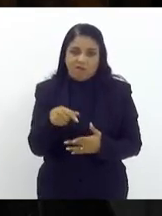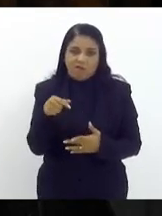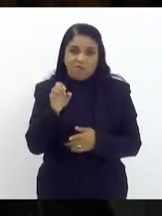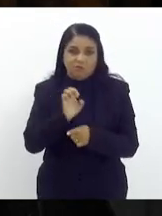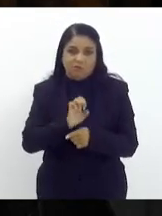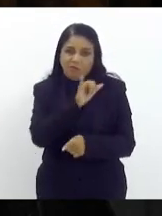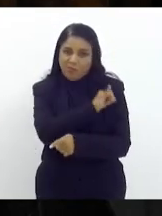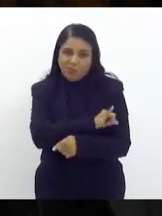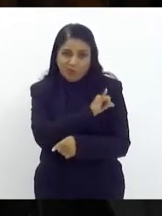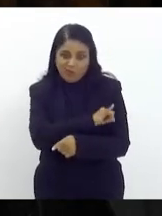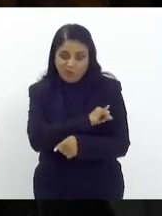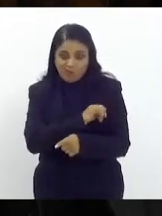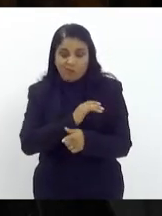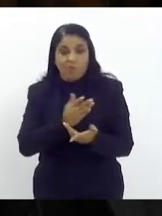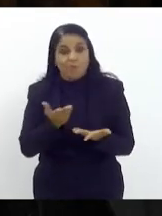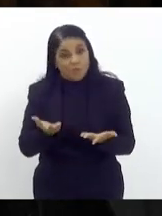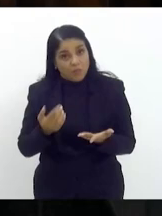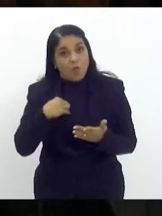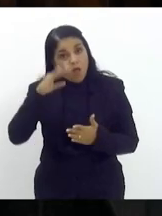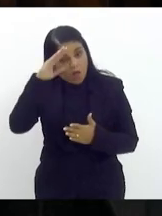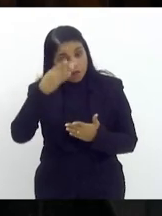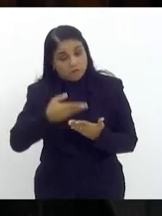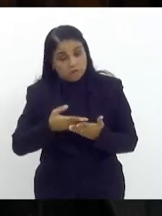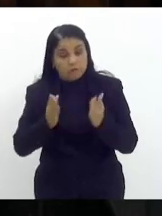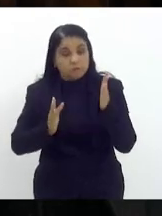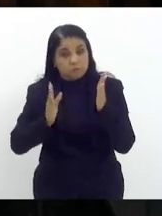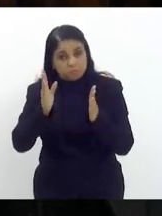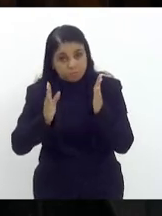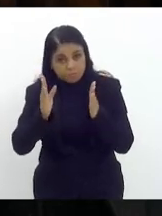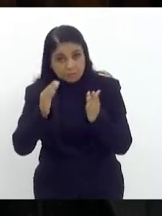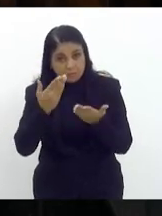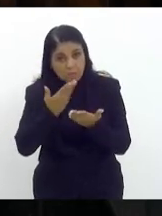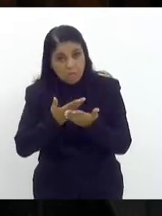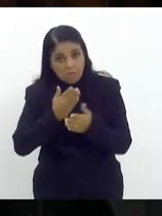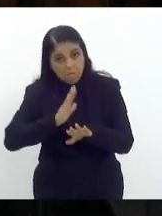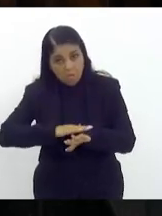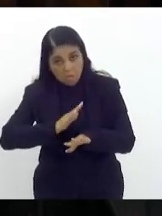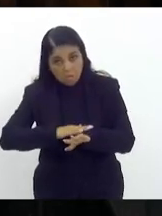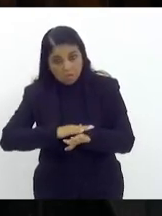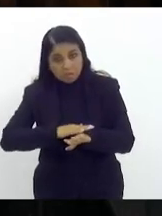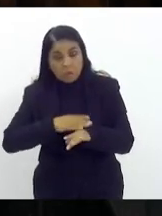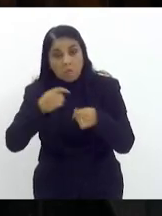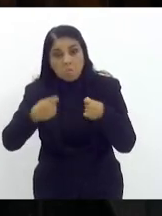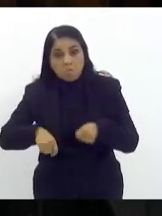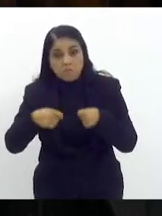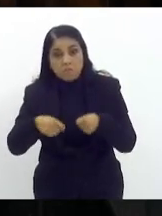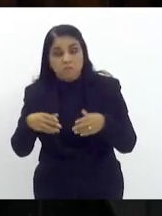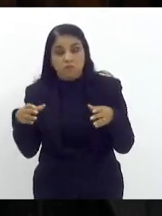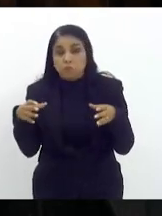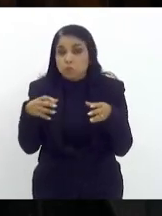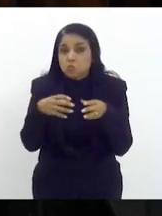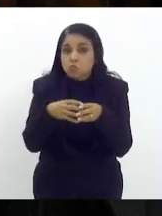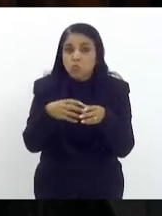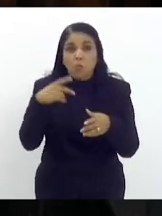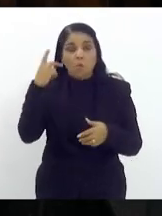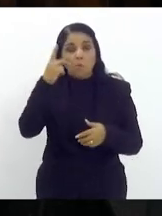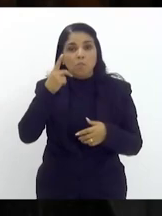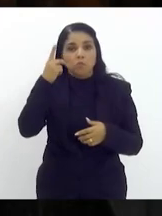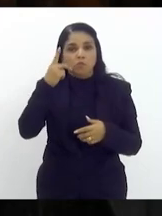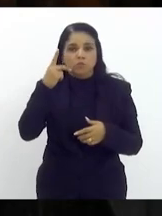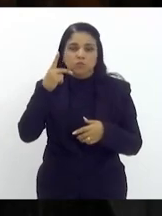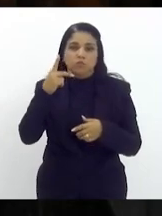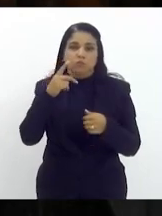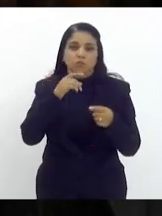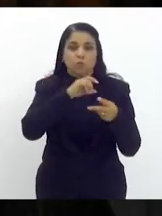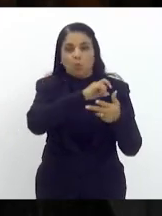estado do Rio de Janeiro precisa de uma grande unidade política do poder